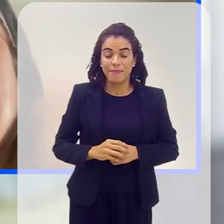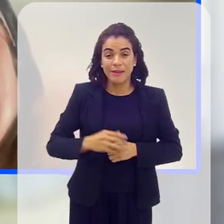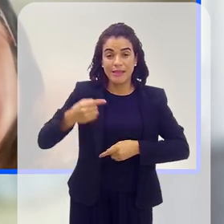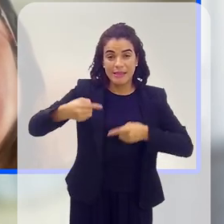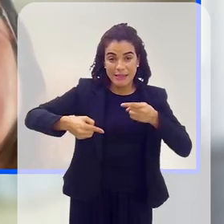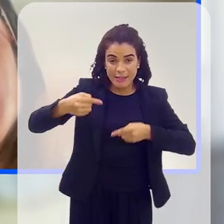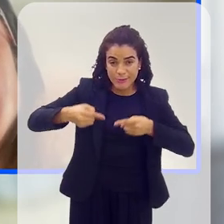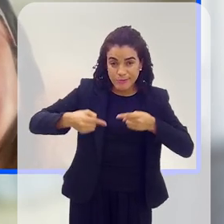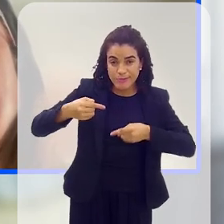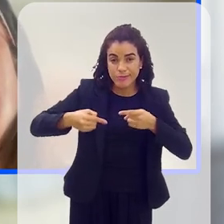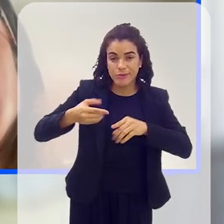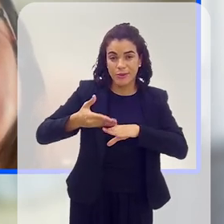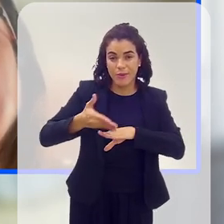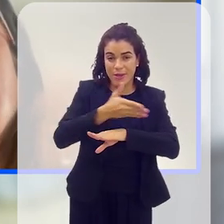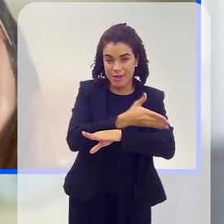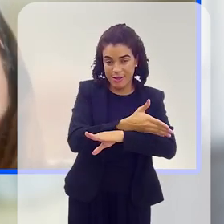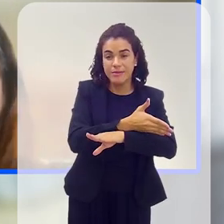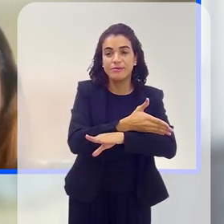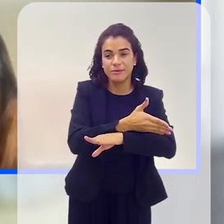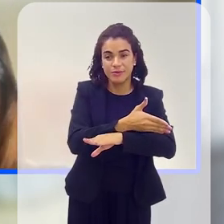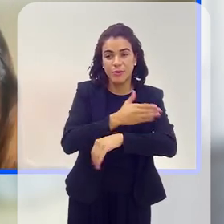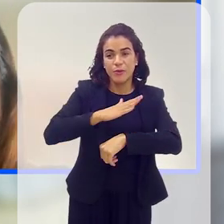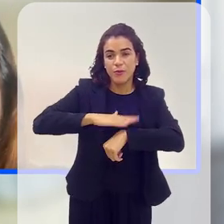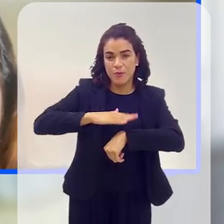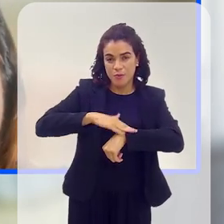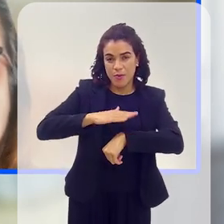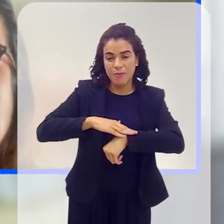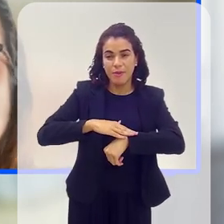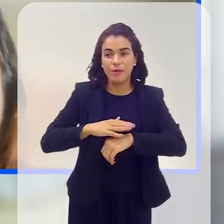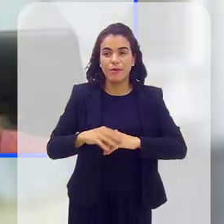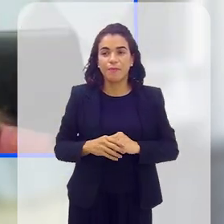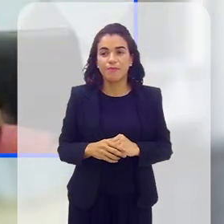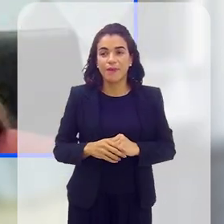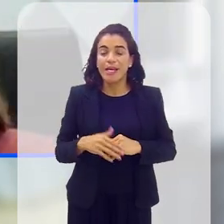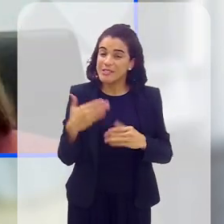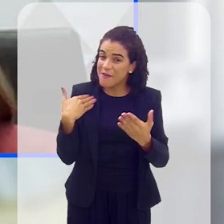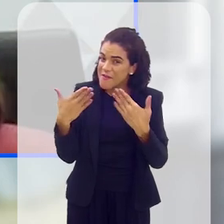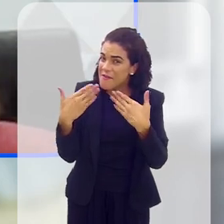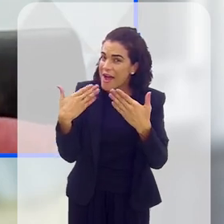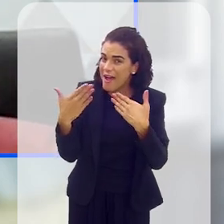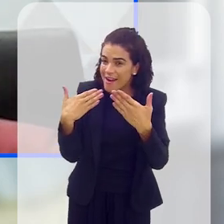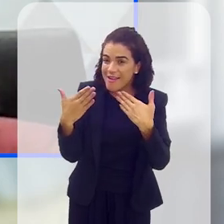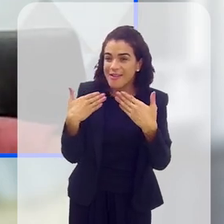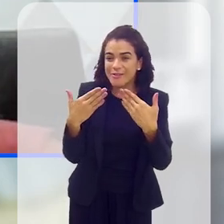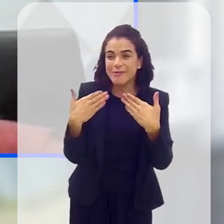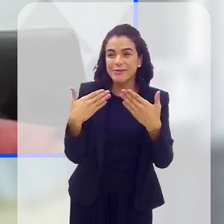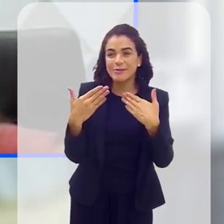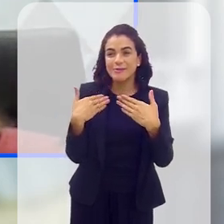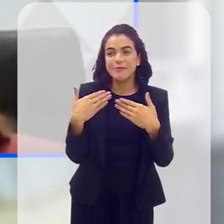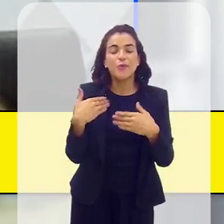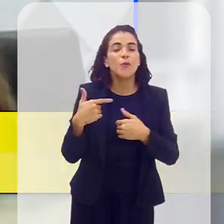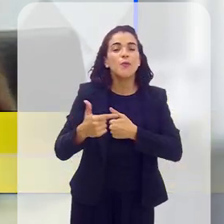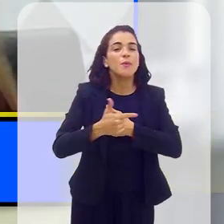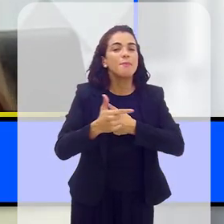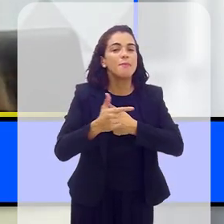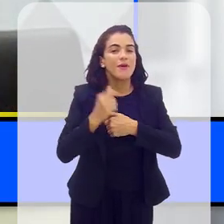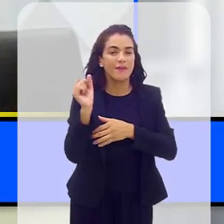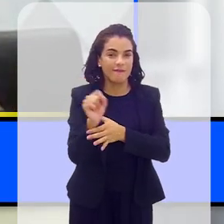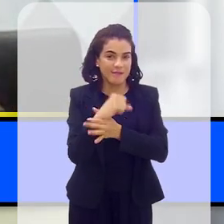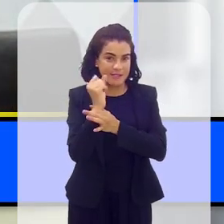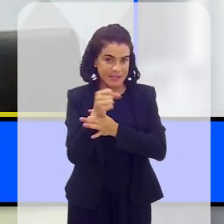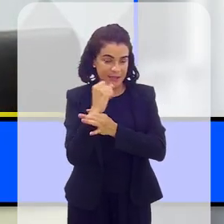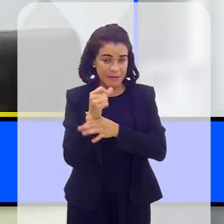discussão um pouco antes do nosso momento aqui formal, nós estávamos justamente falando do papel da